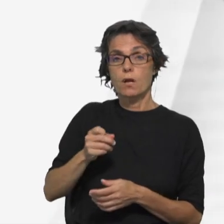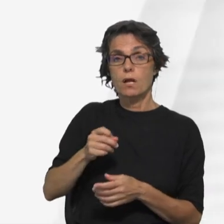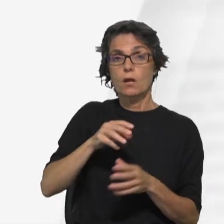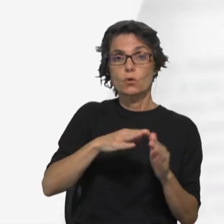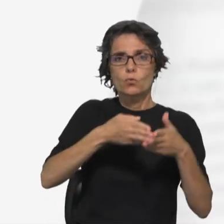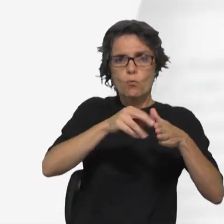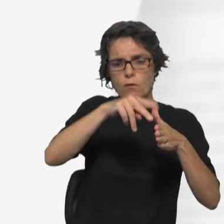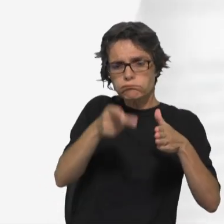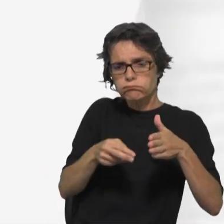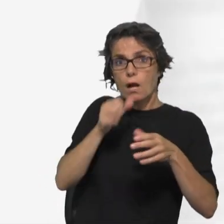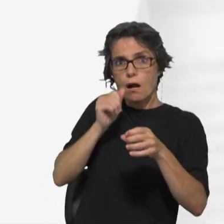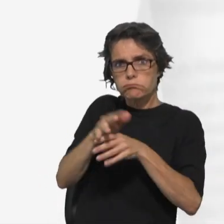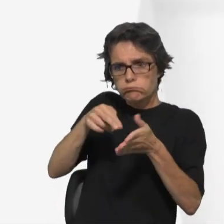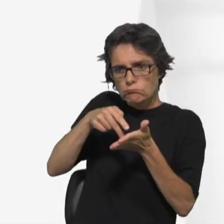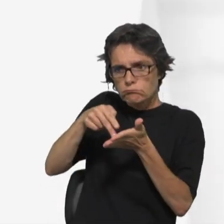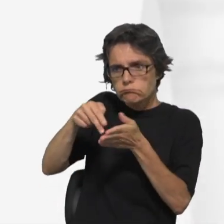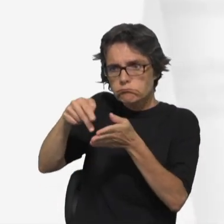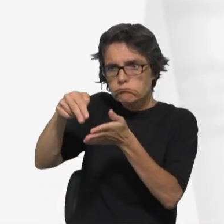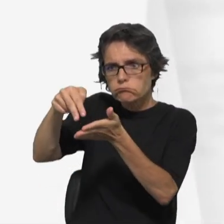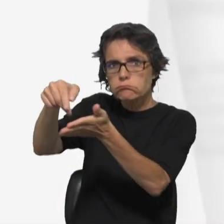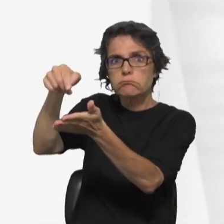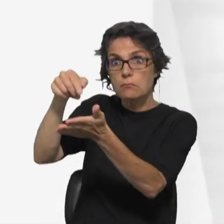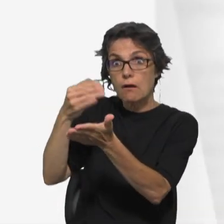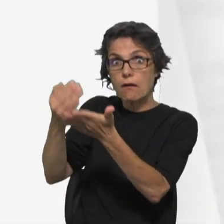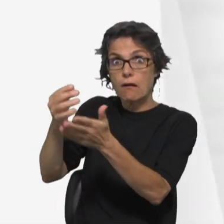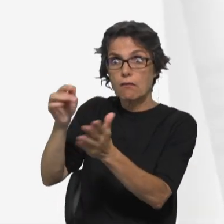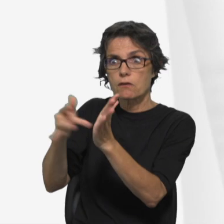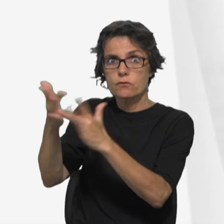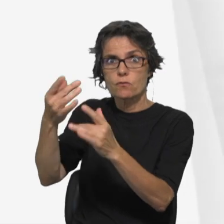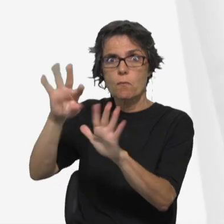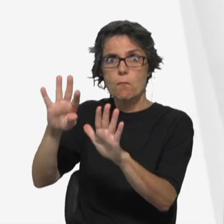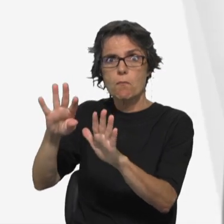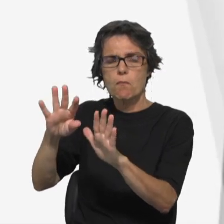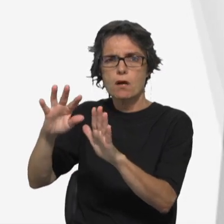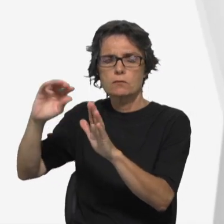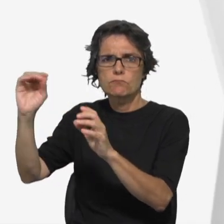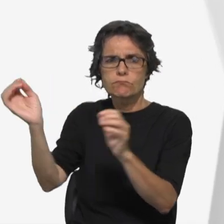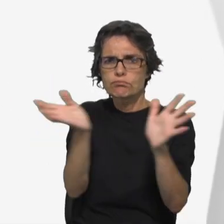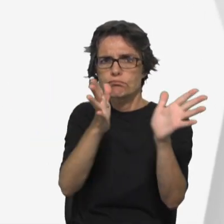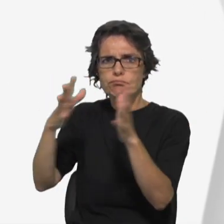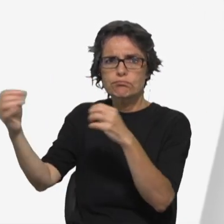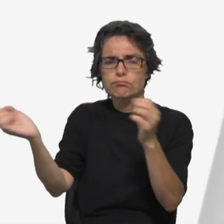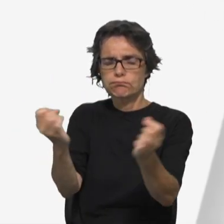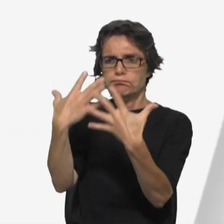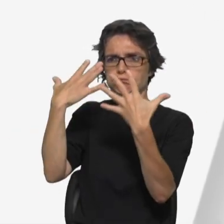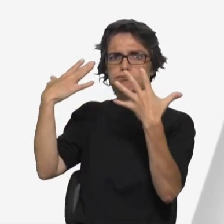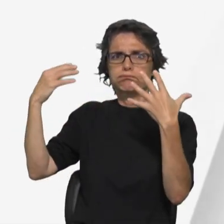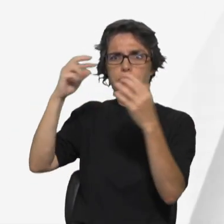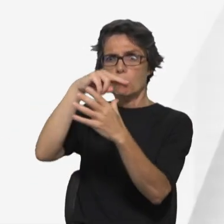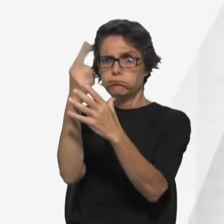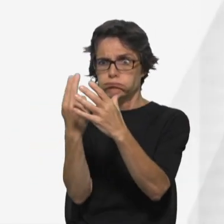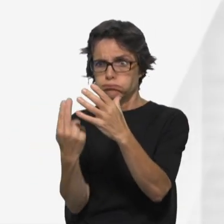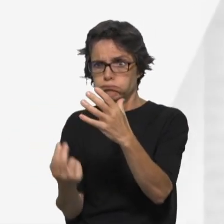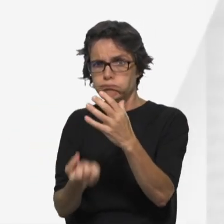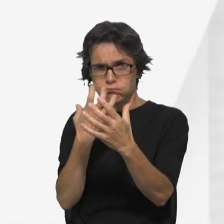e caminhou sobre as águas para ir ter com Jesus, mas sentindo a violência do vento e começando a afundar-se,